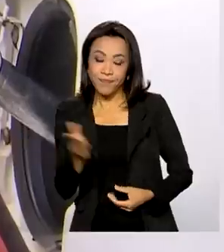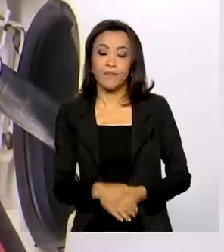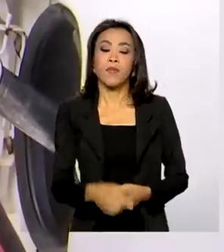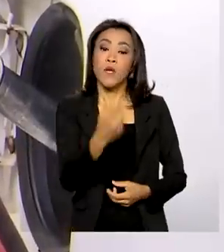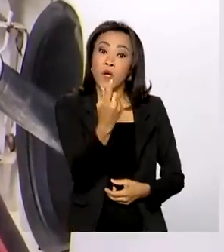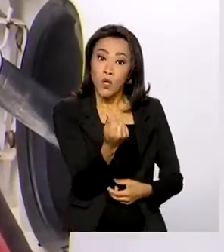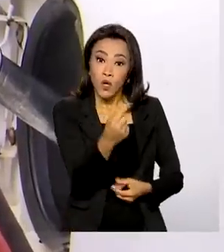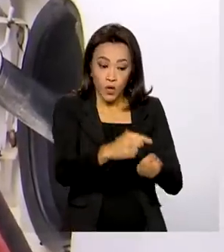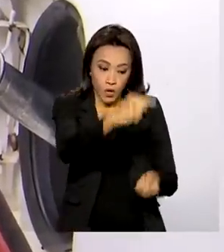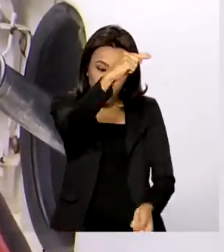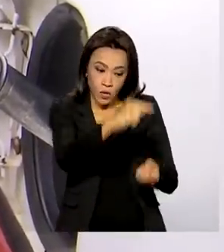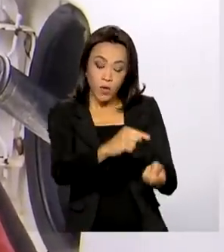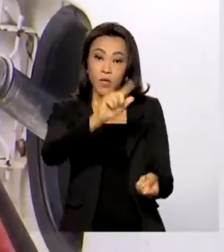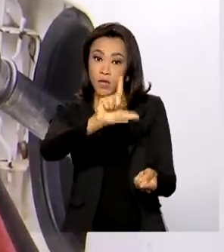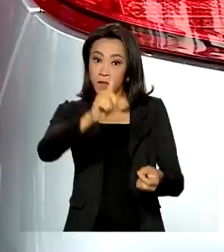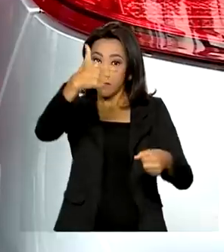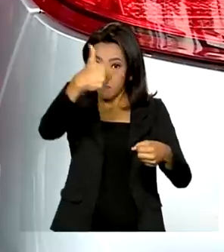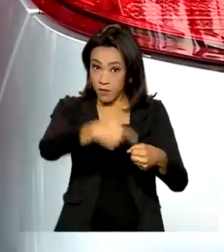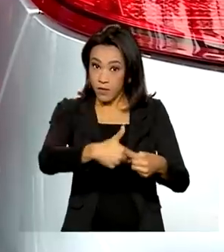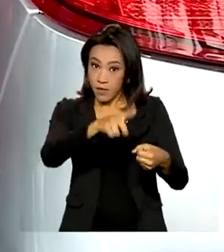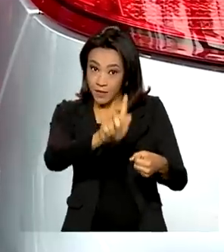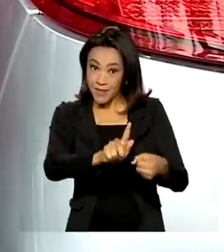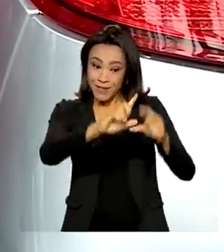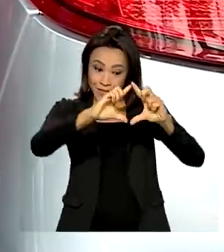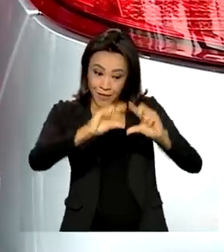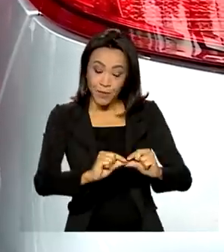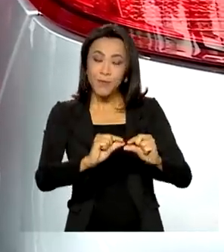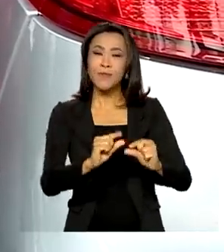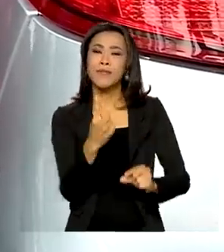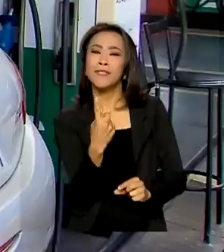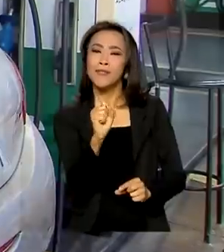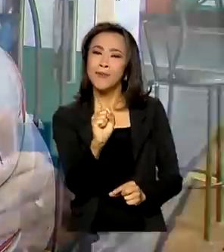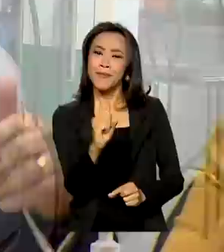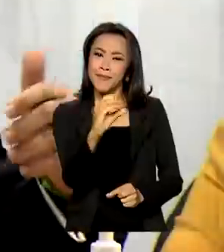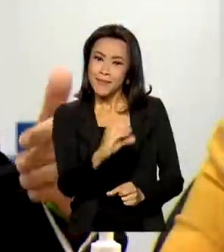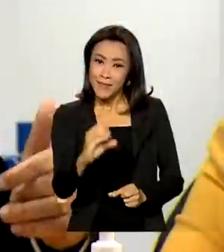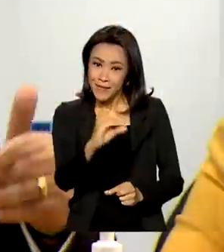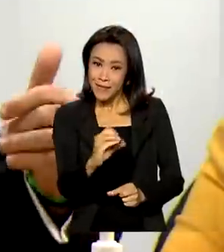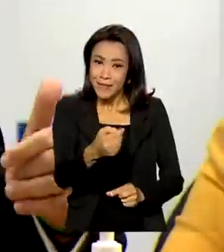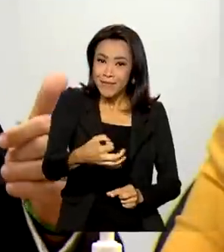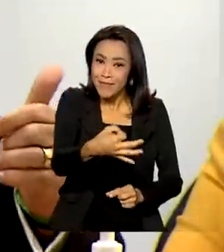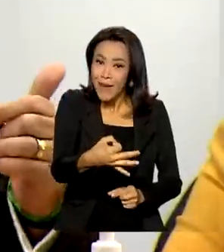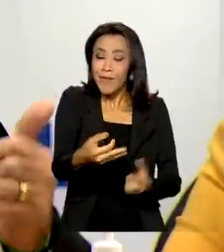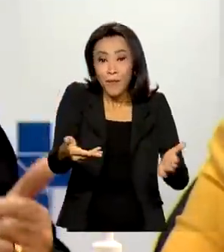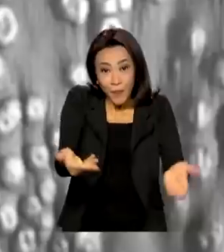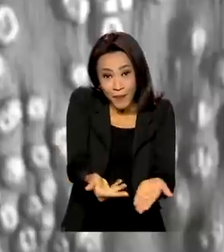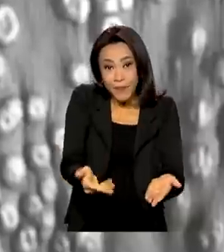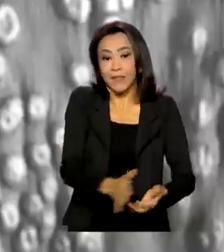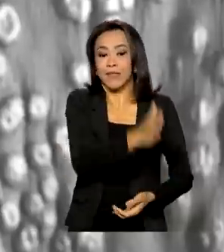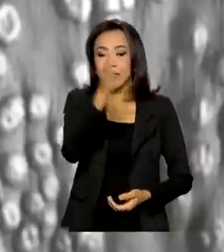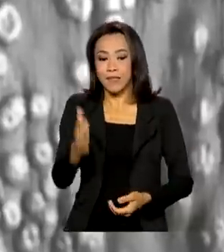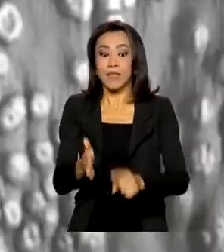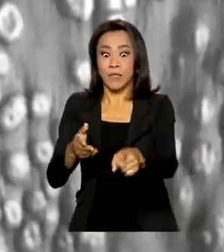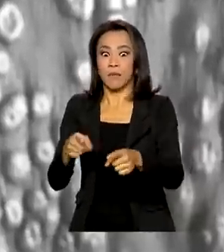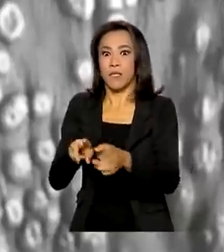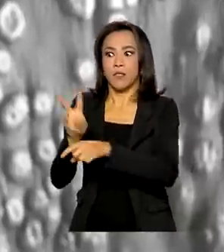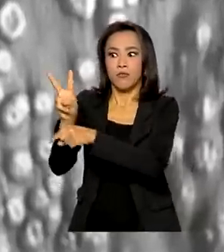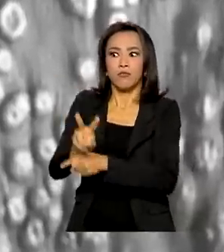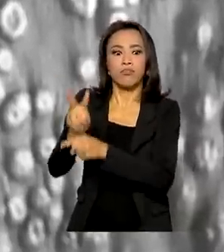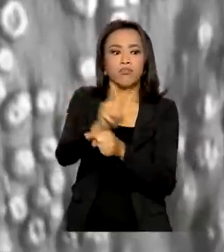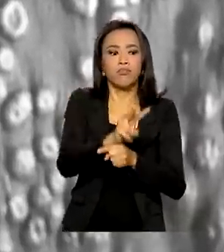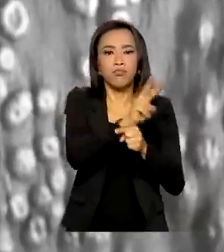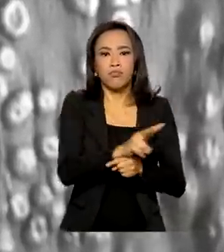da gasolina para as distribuidoras cai 18 centavos a partir de hoje. Ministério da Saúde apresenta ações de vigilância em